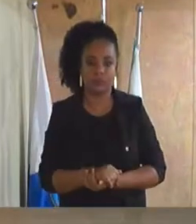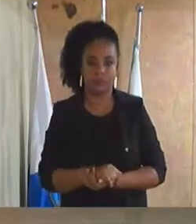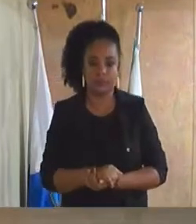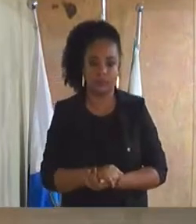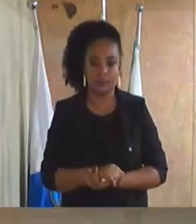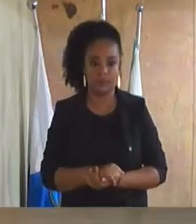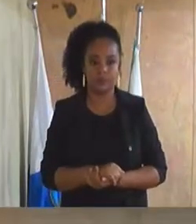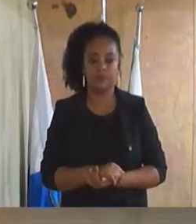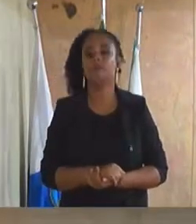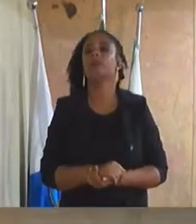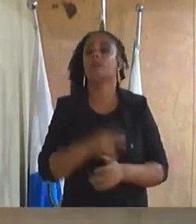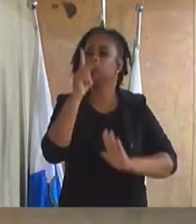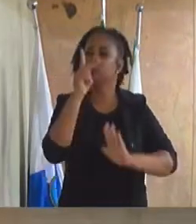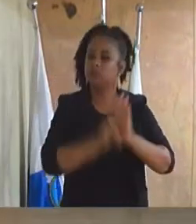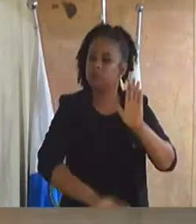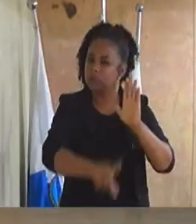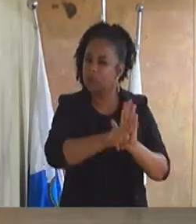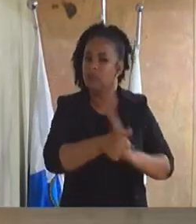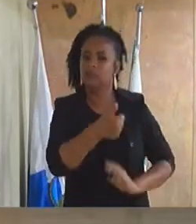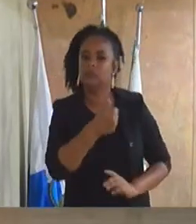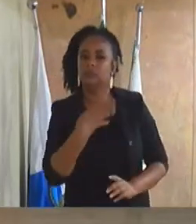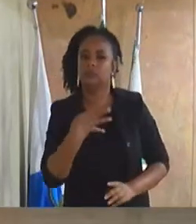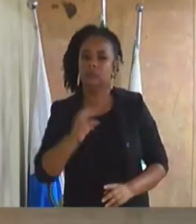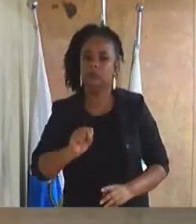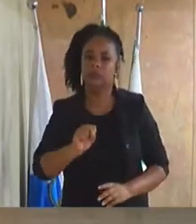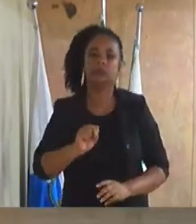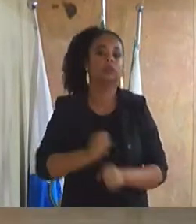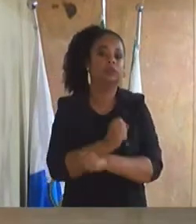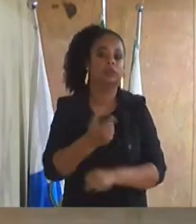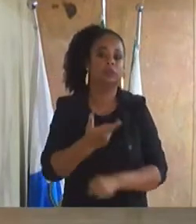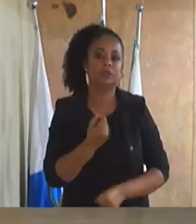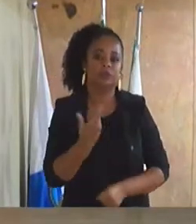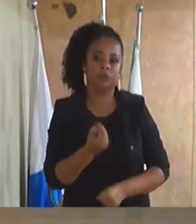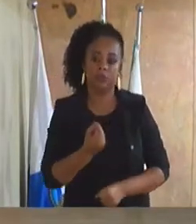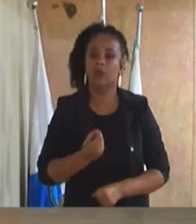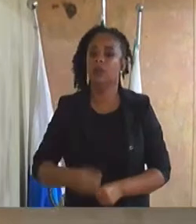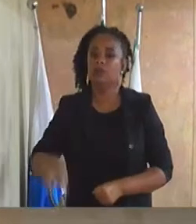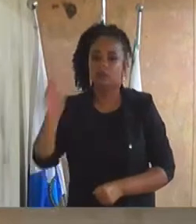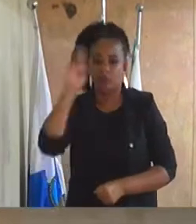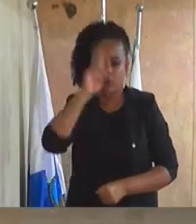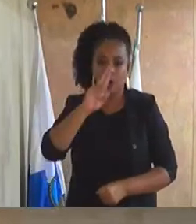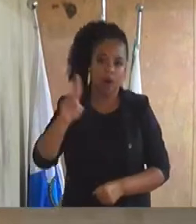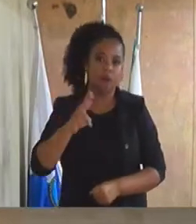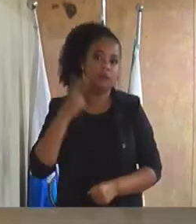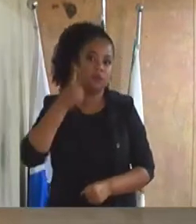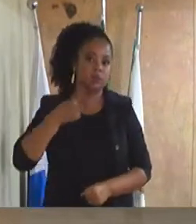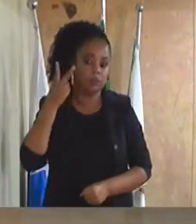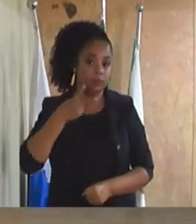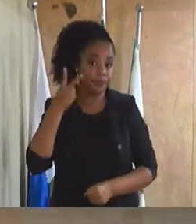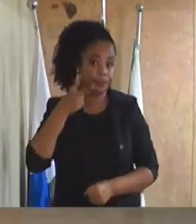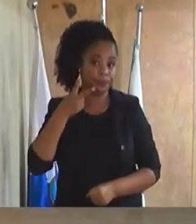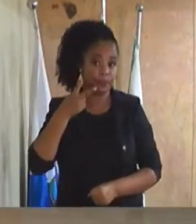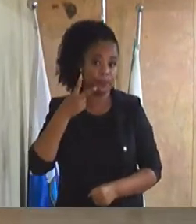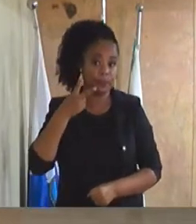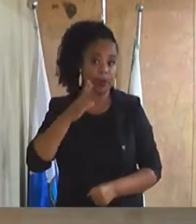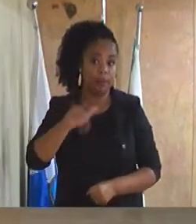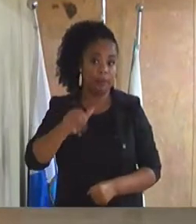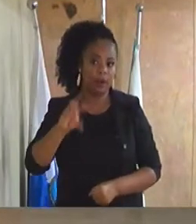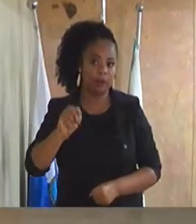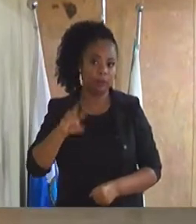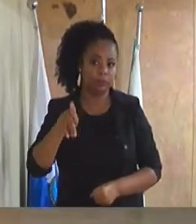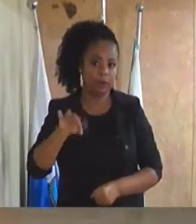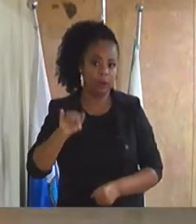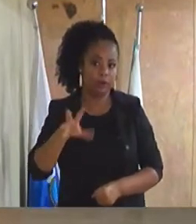Projeto de lei número 148 de 2020. Do excelentíssimo senhor vereadores Marcos Paulo